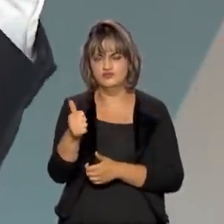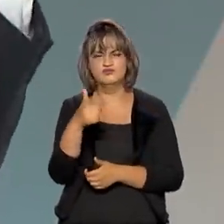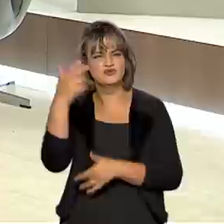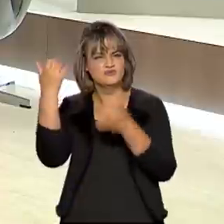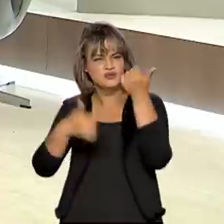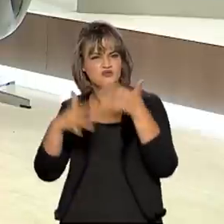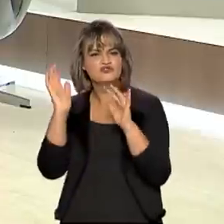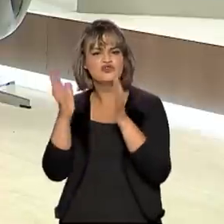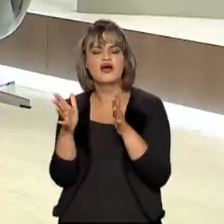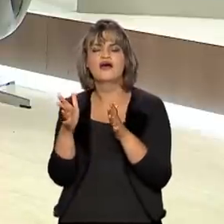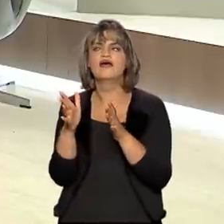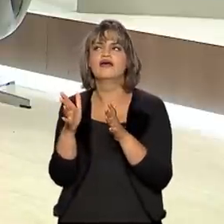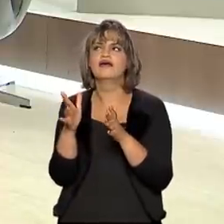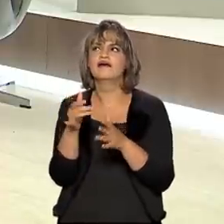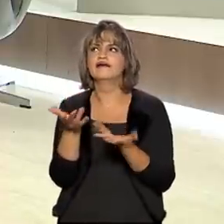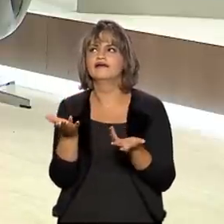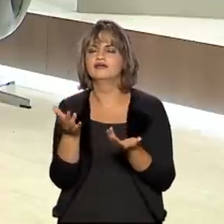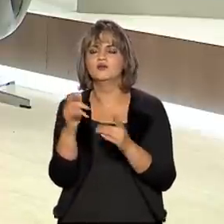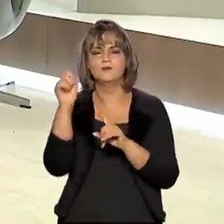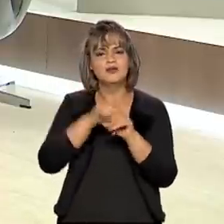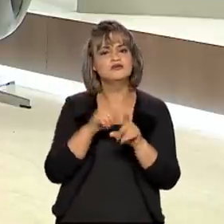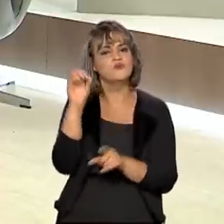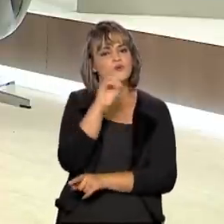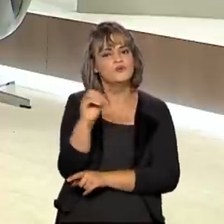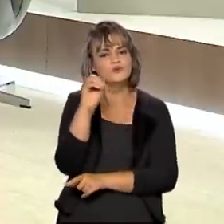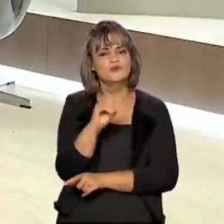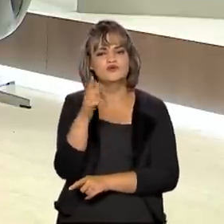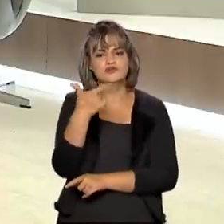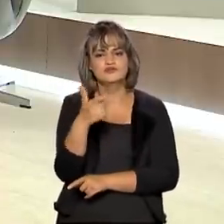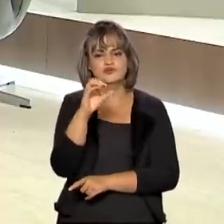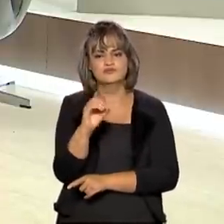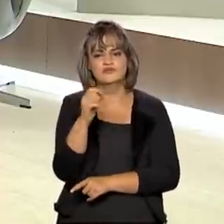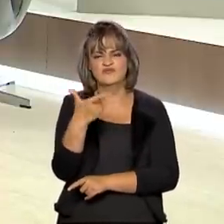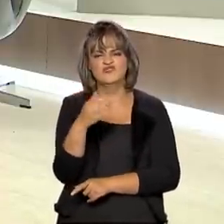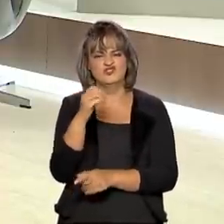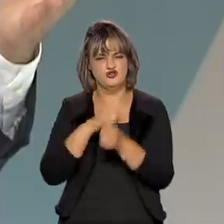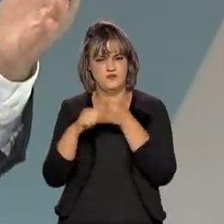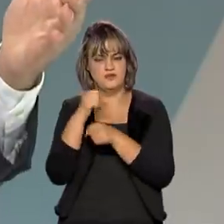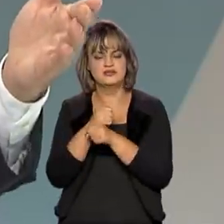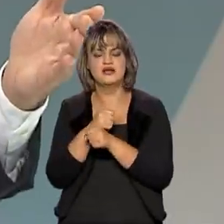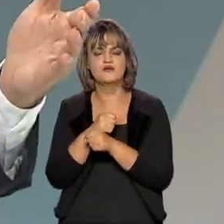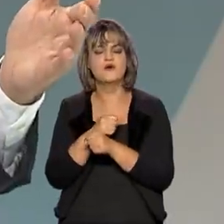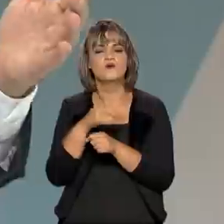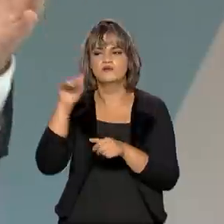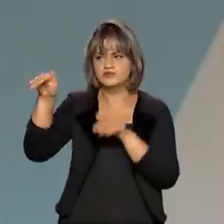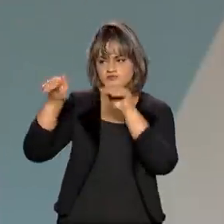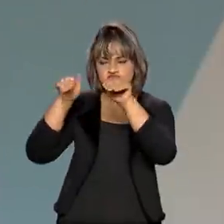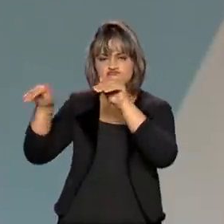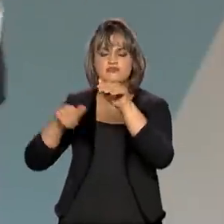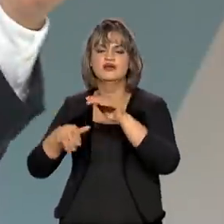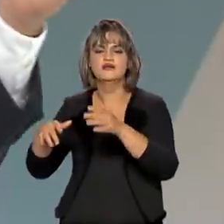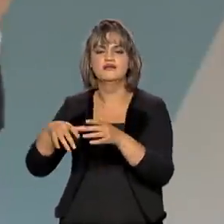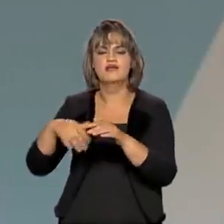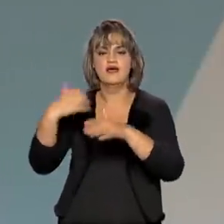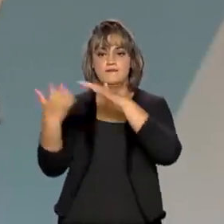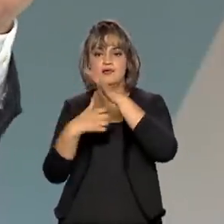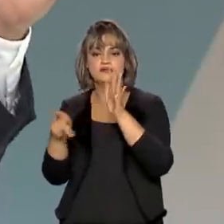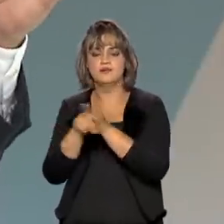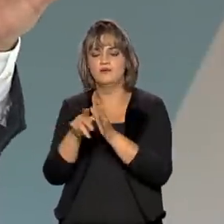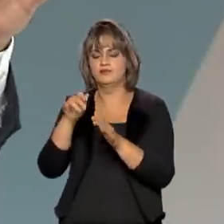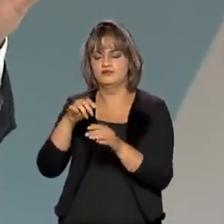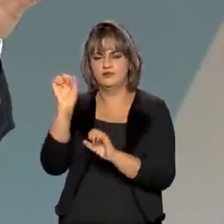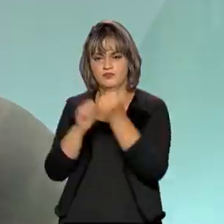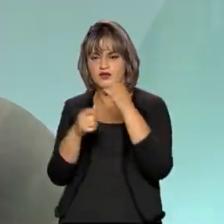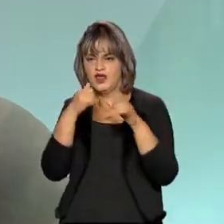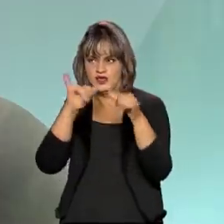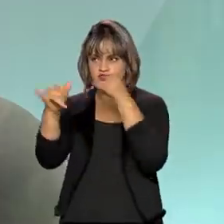senhor falou que já começaram ali em outubro de 2020, no finalzinho do ano passado, com o acionamento das termoelétricas e a importação